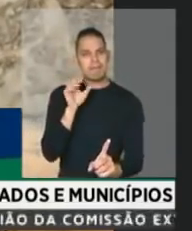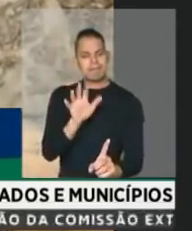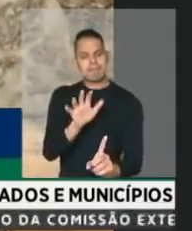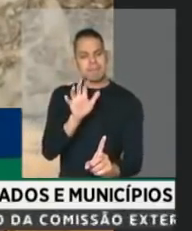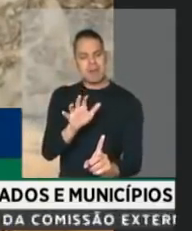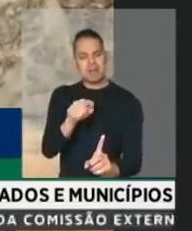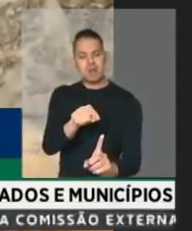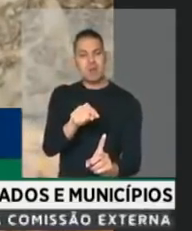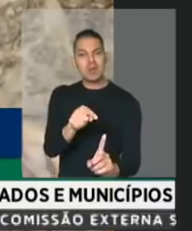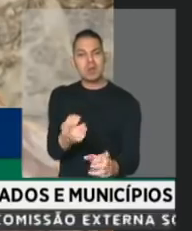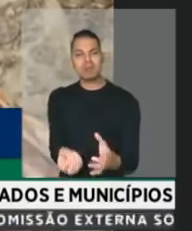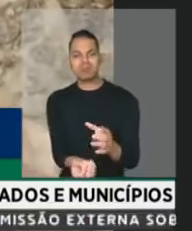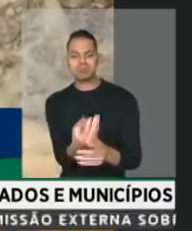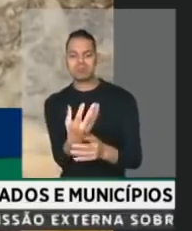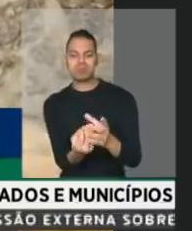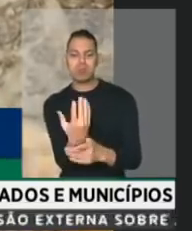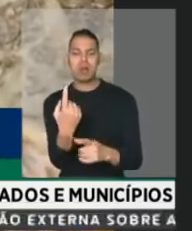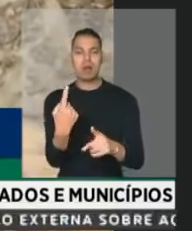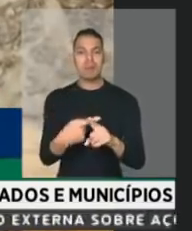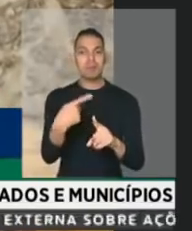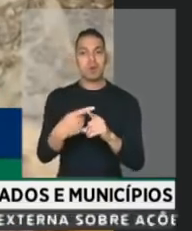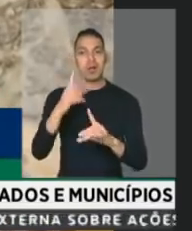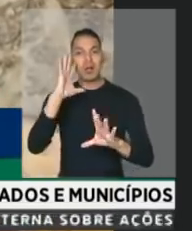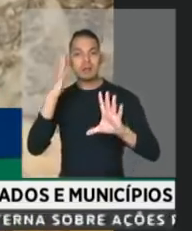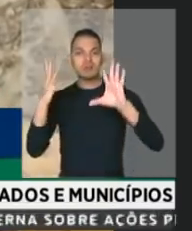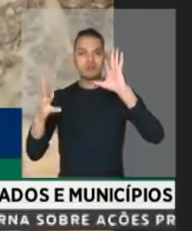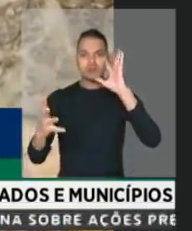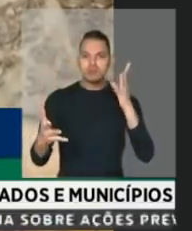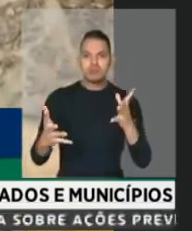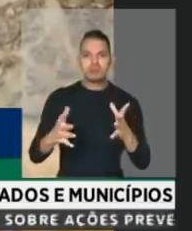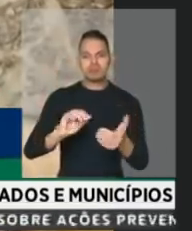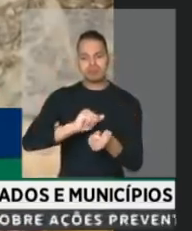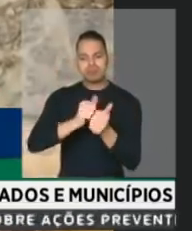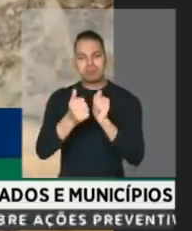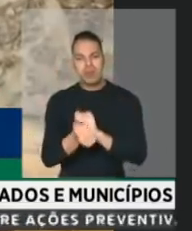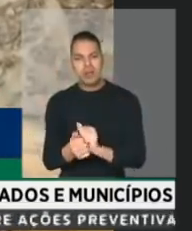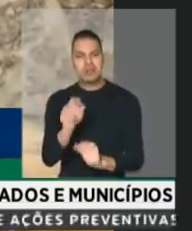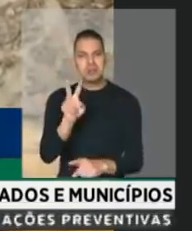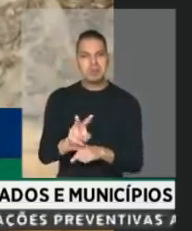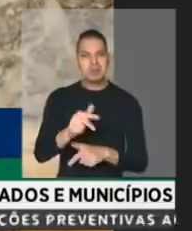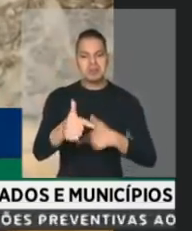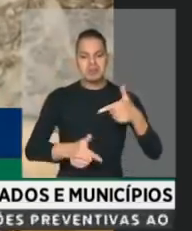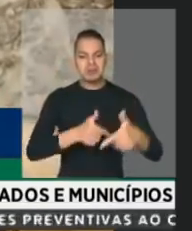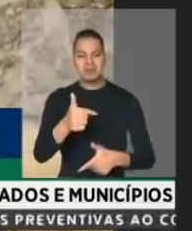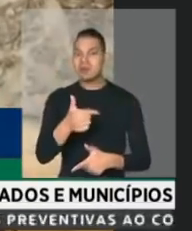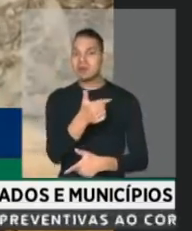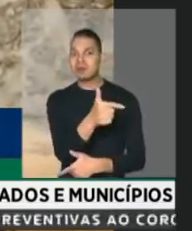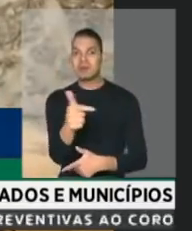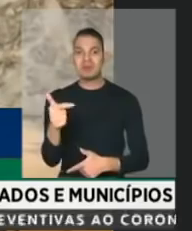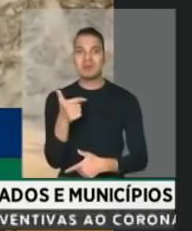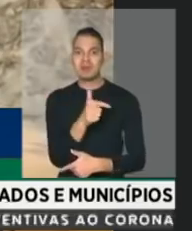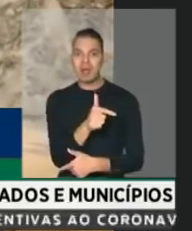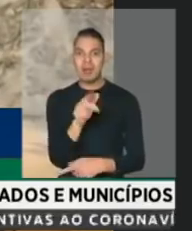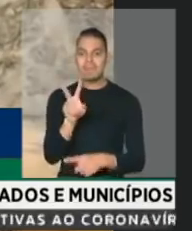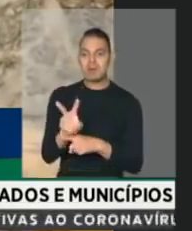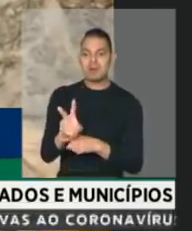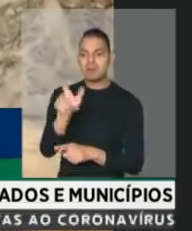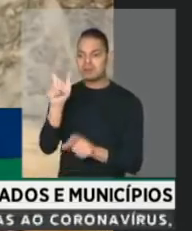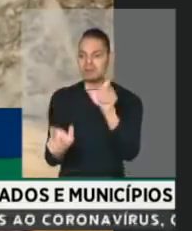produtivo porque não estabelece as medidas adequadas de proteção do emprego e de proteção das pessoas,